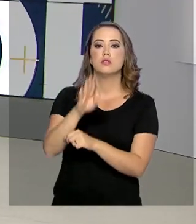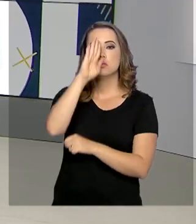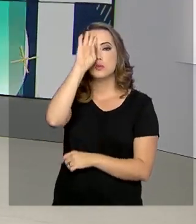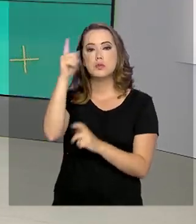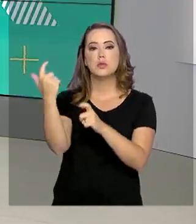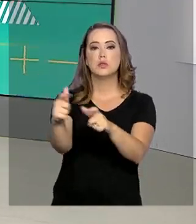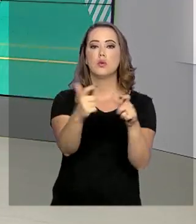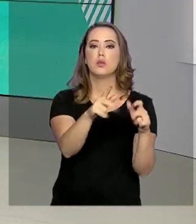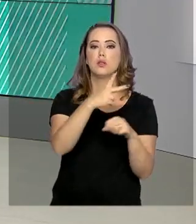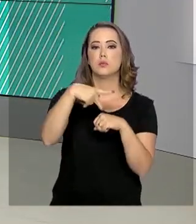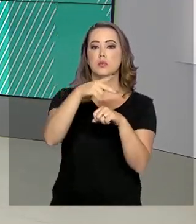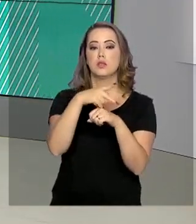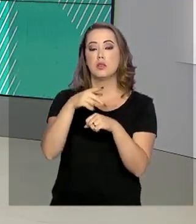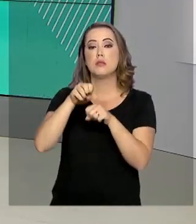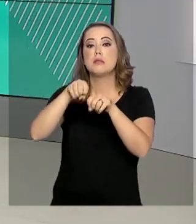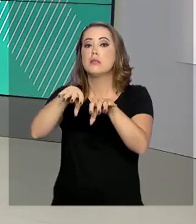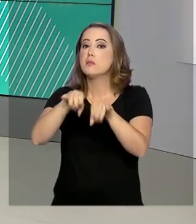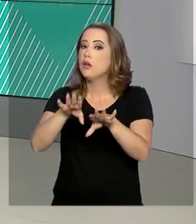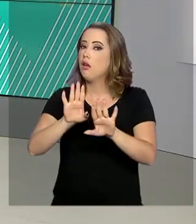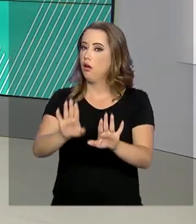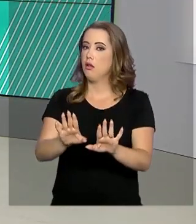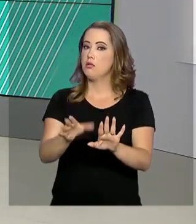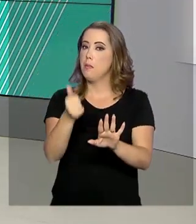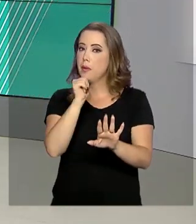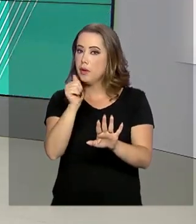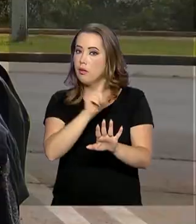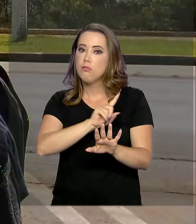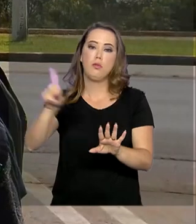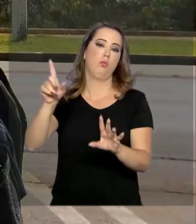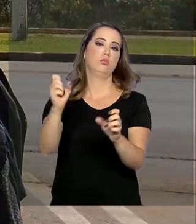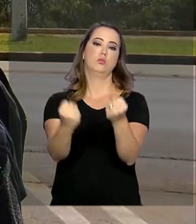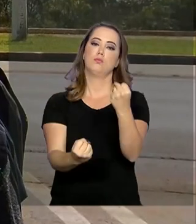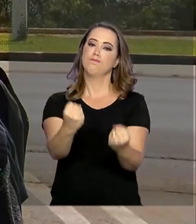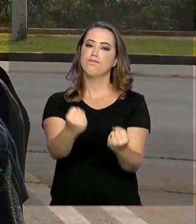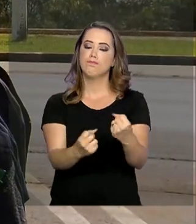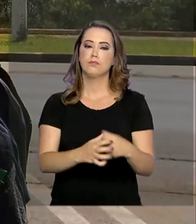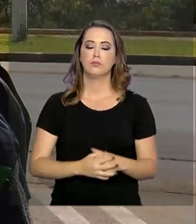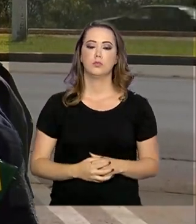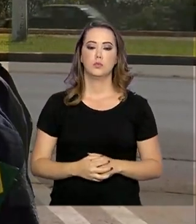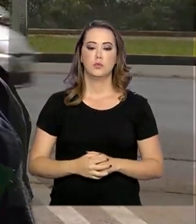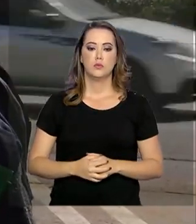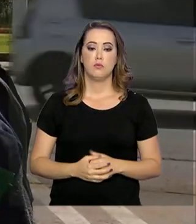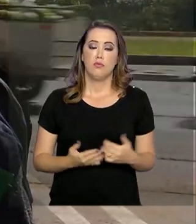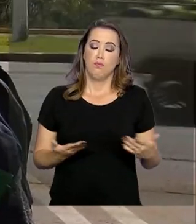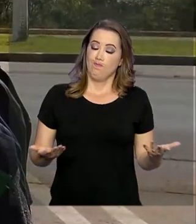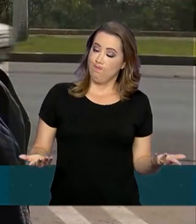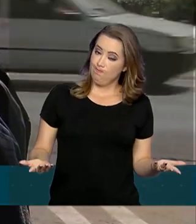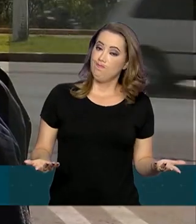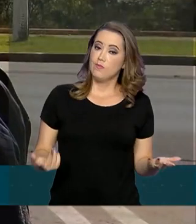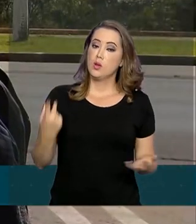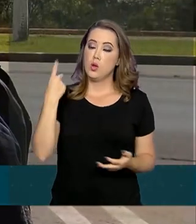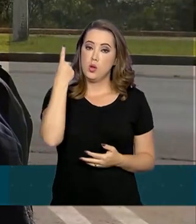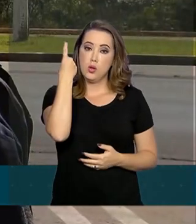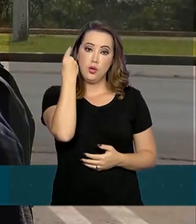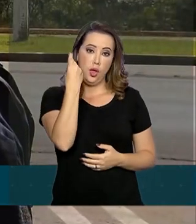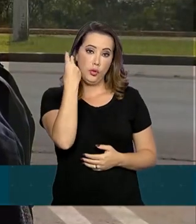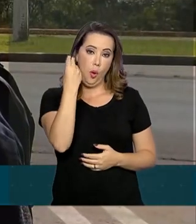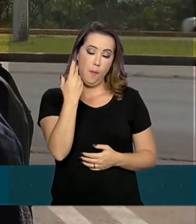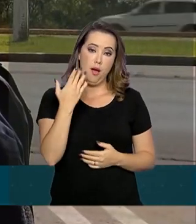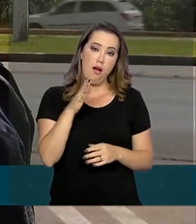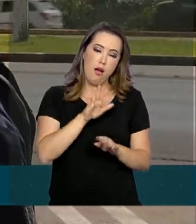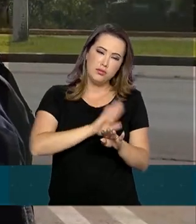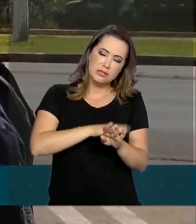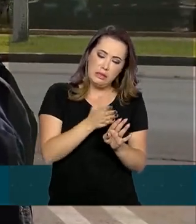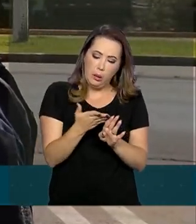país e orienta. Se beber, não dirija. É natural no período de